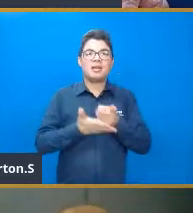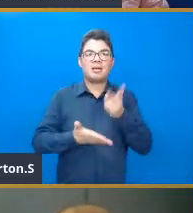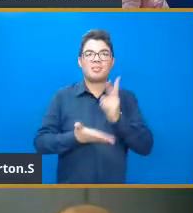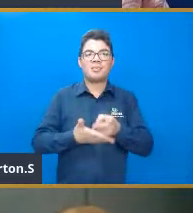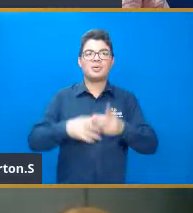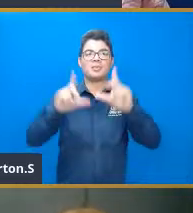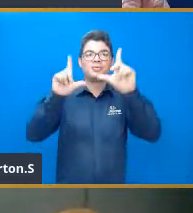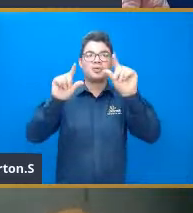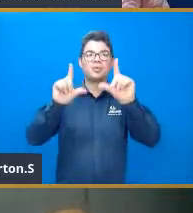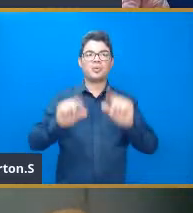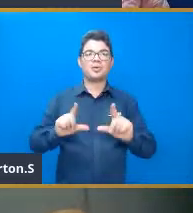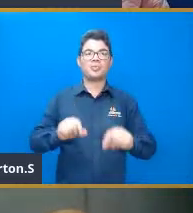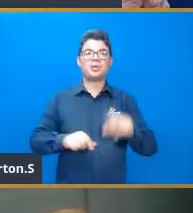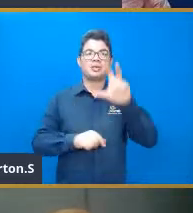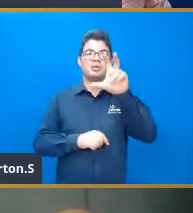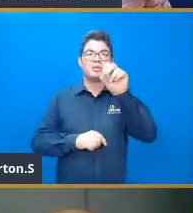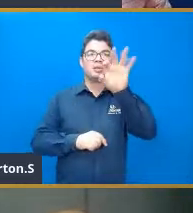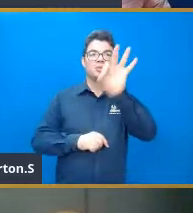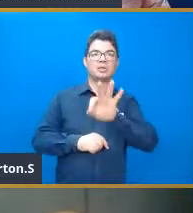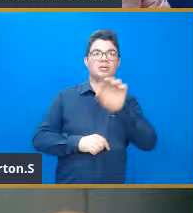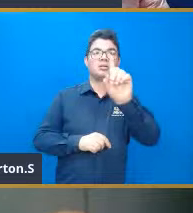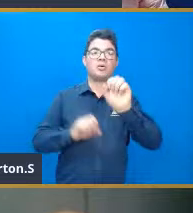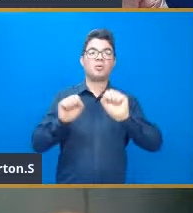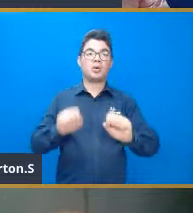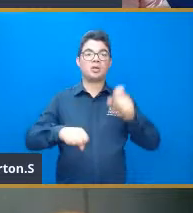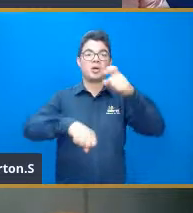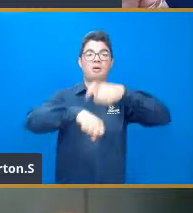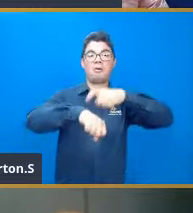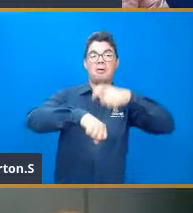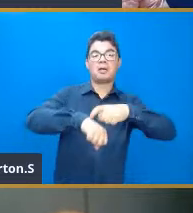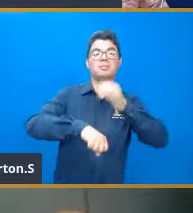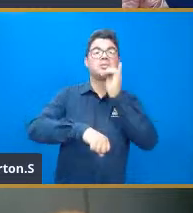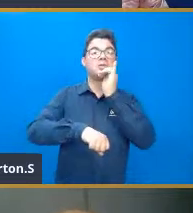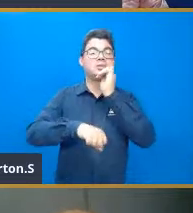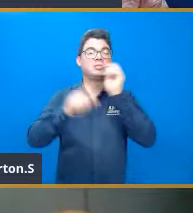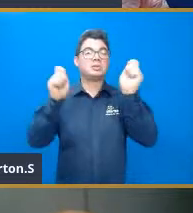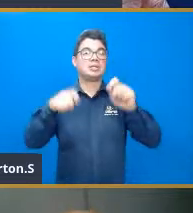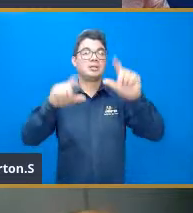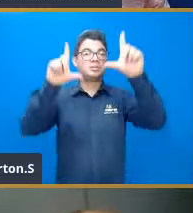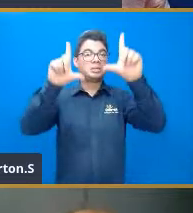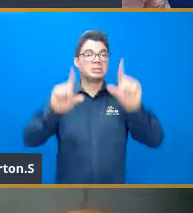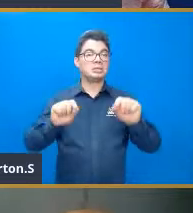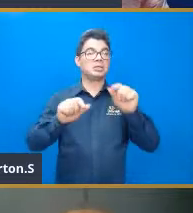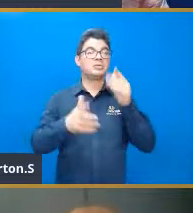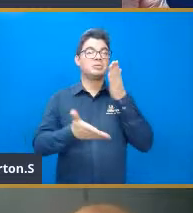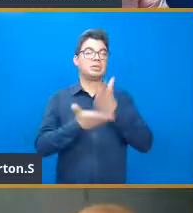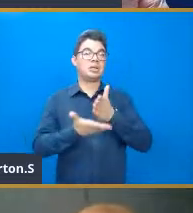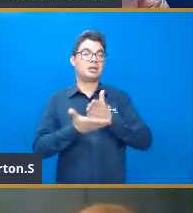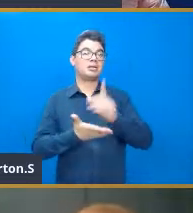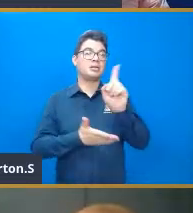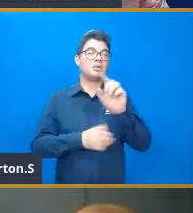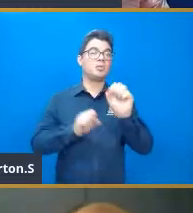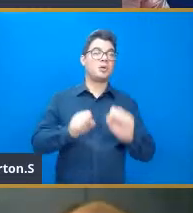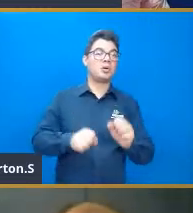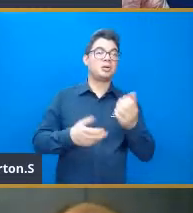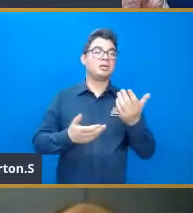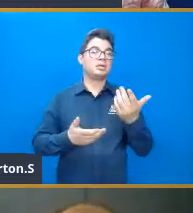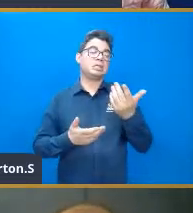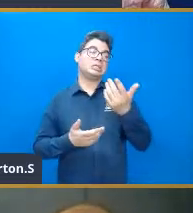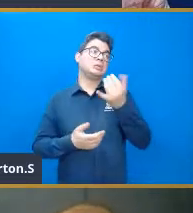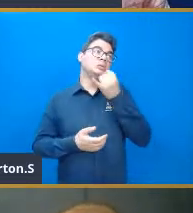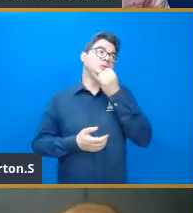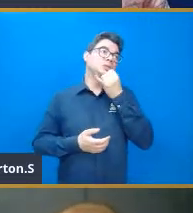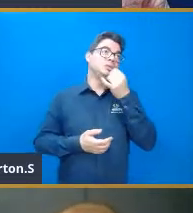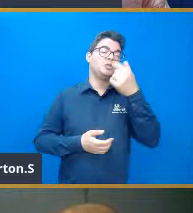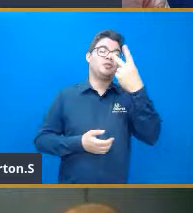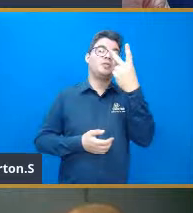nós podemos trabalhar com redução ali, que a cada hora, por exemplo, a redução não é exatamente metade, mas aqui é metade, então, vamos dividir